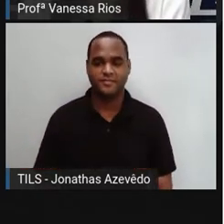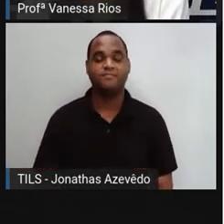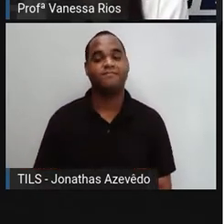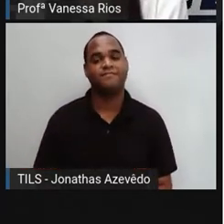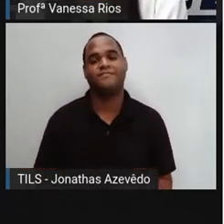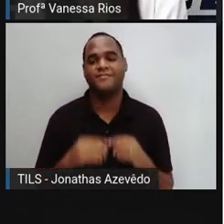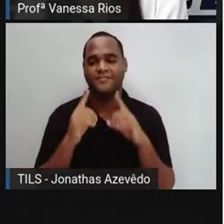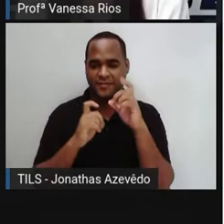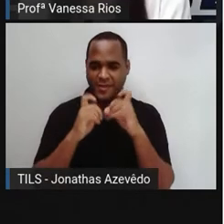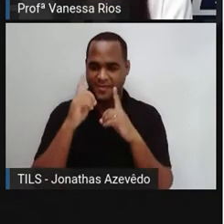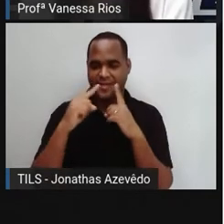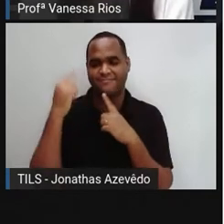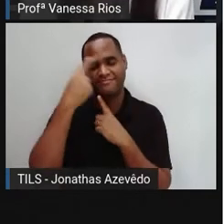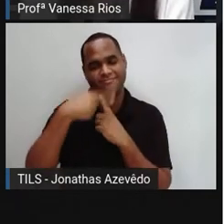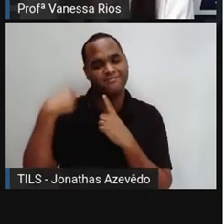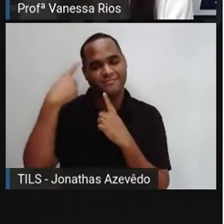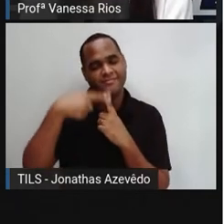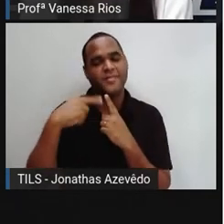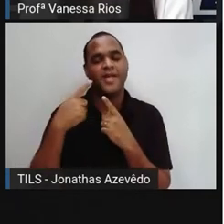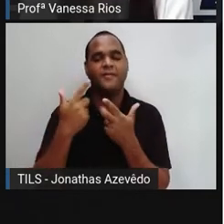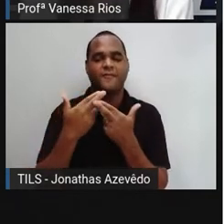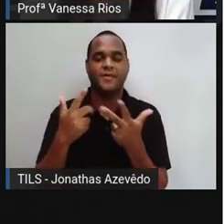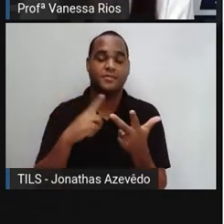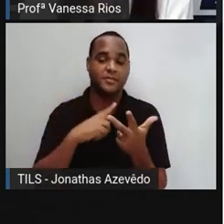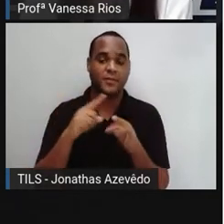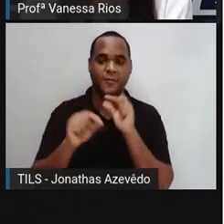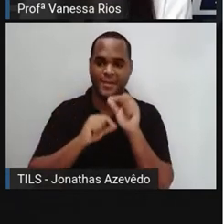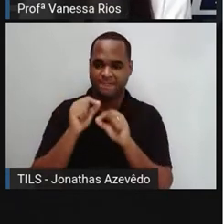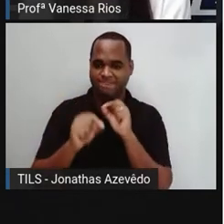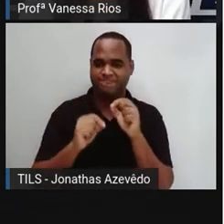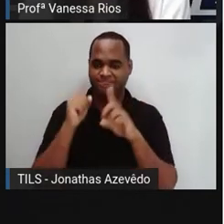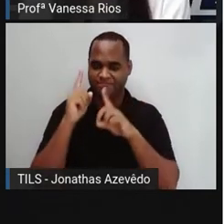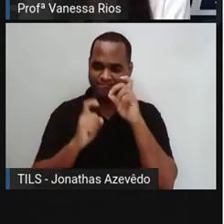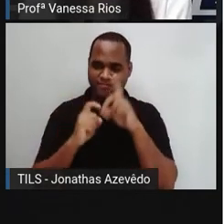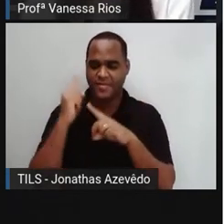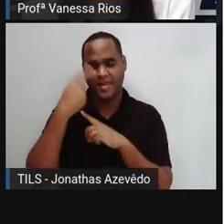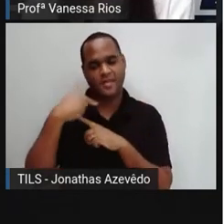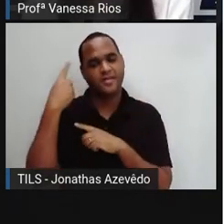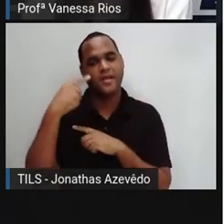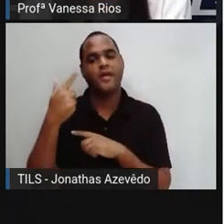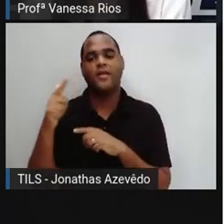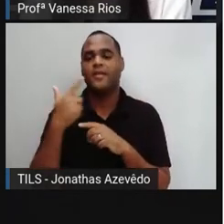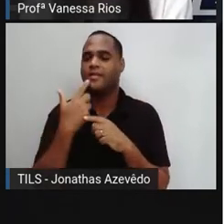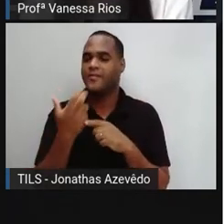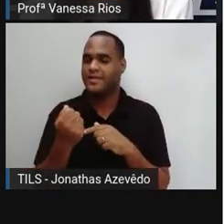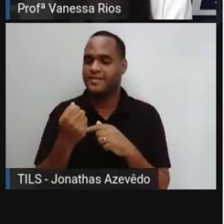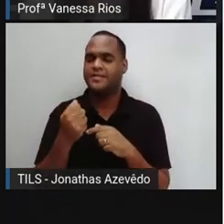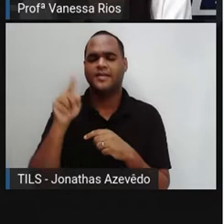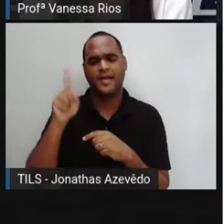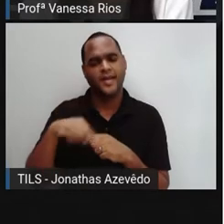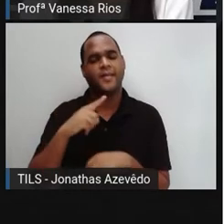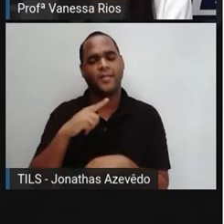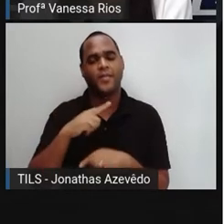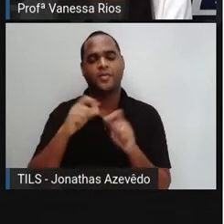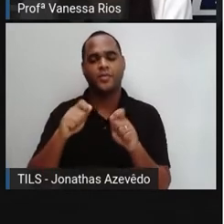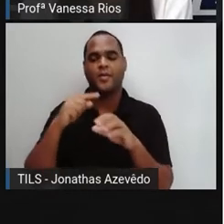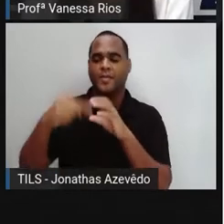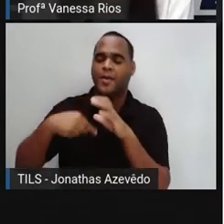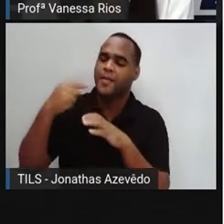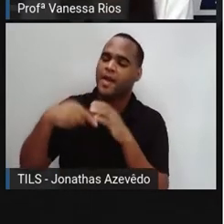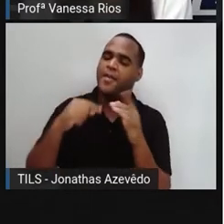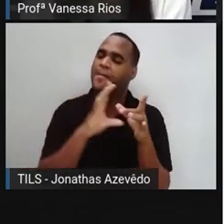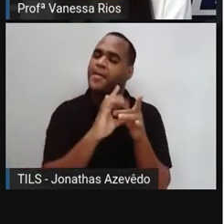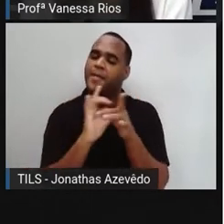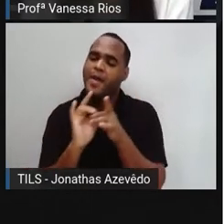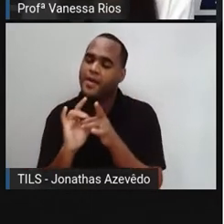emojis, muitas outras expressões dessa linguagem digital podem ser até universal em